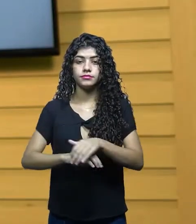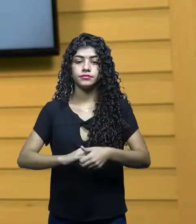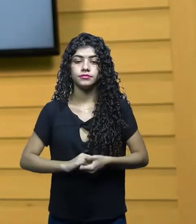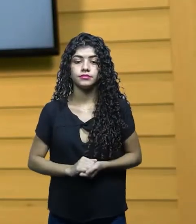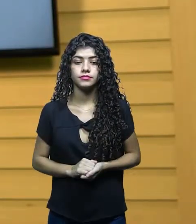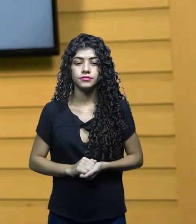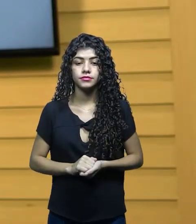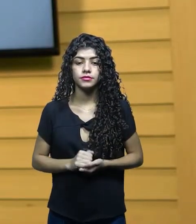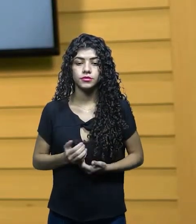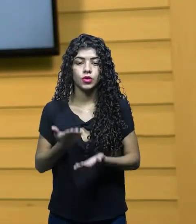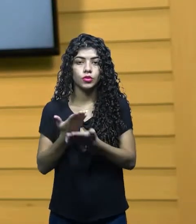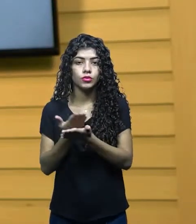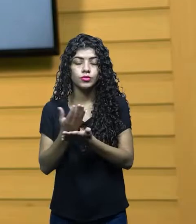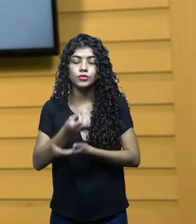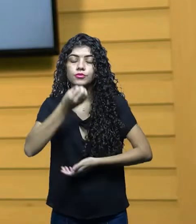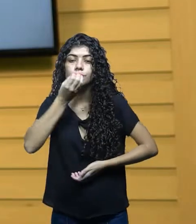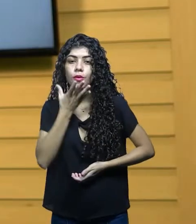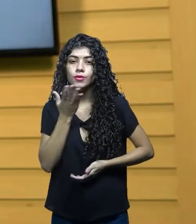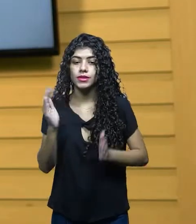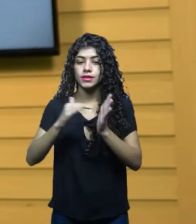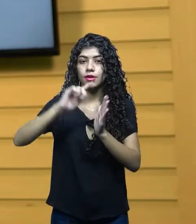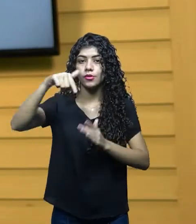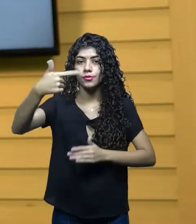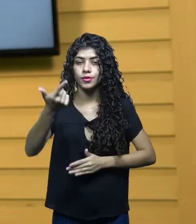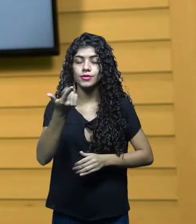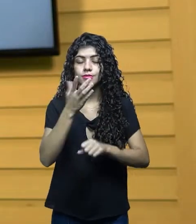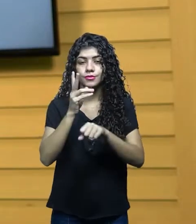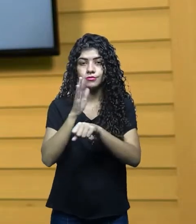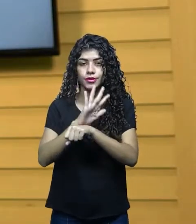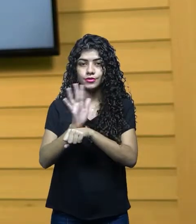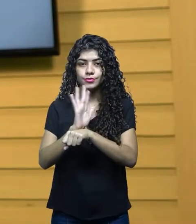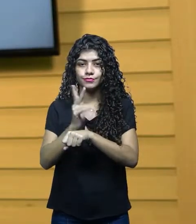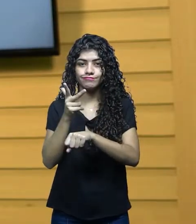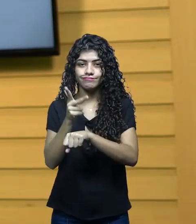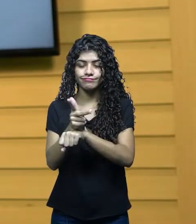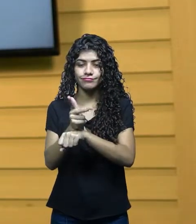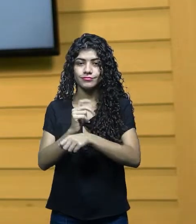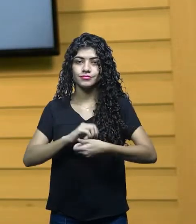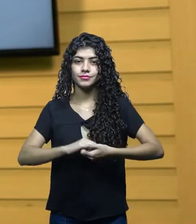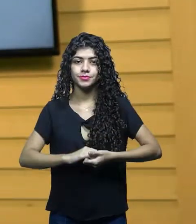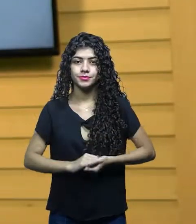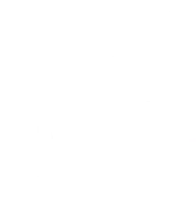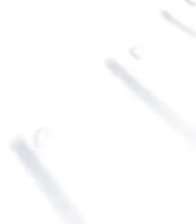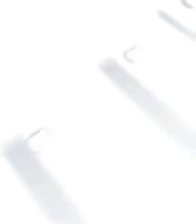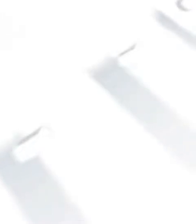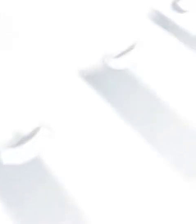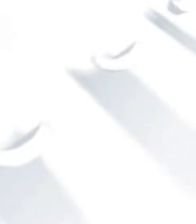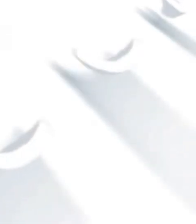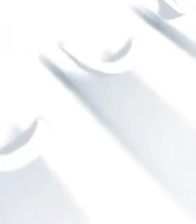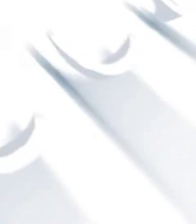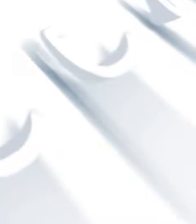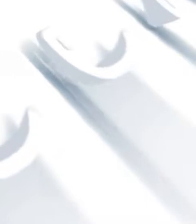considerações finais sobre a prestação de contas. Boas estudos e até os próximos módulos!